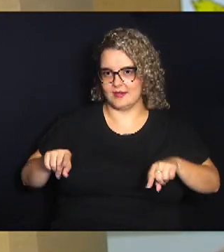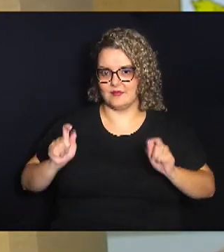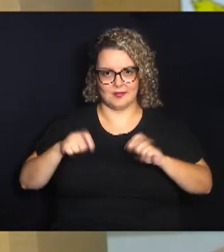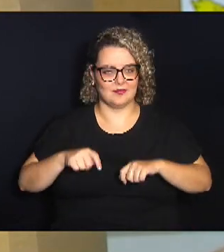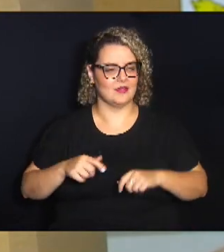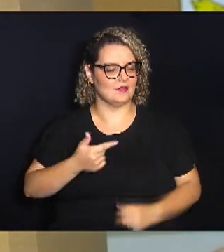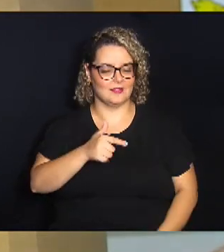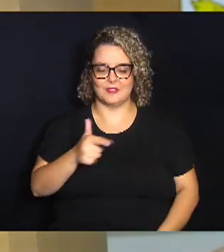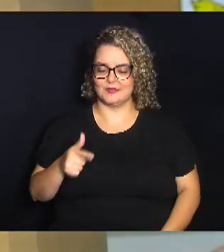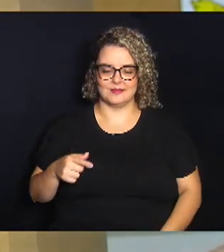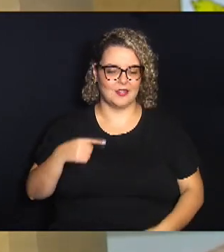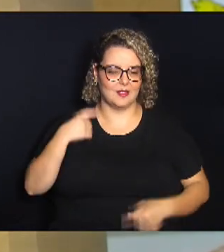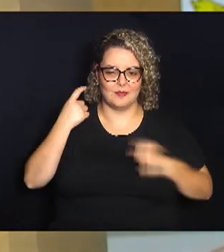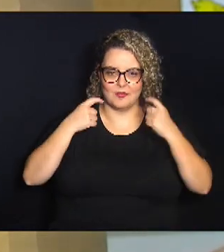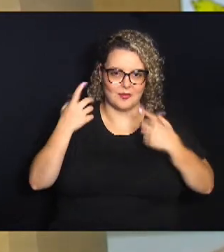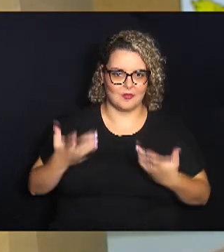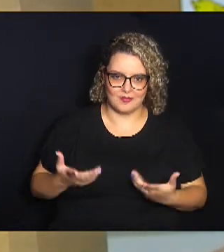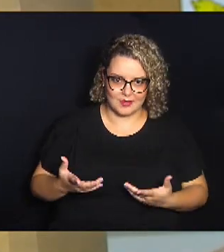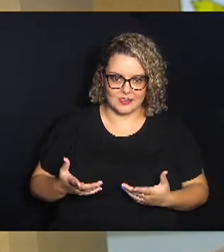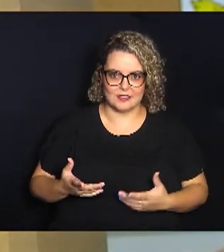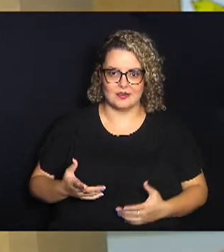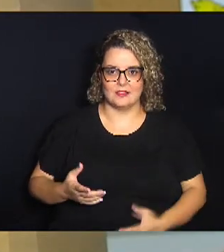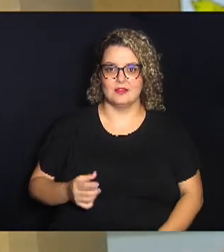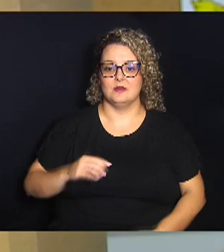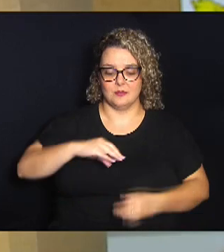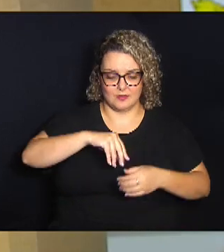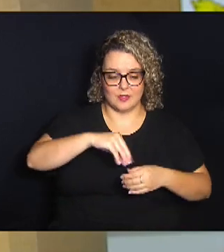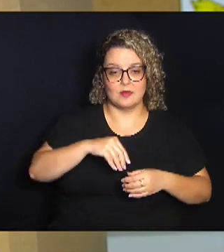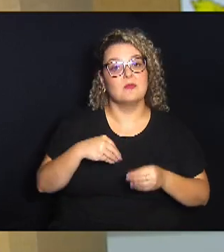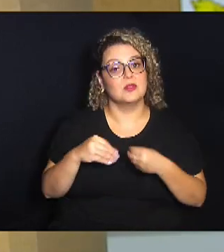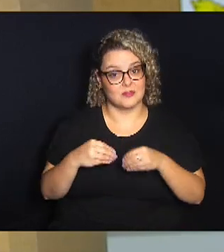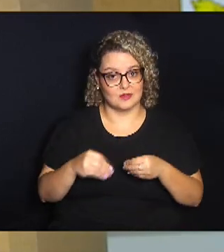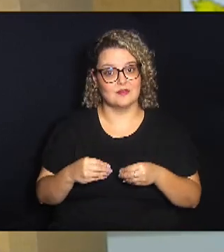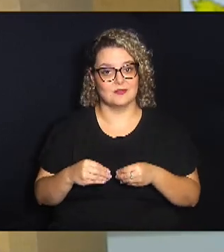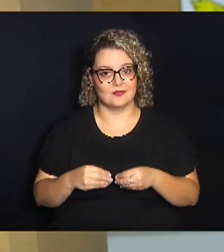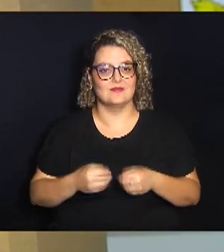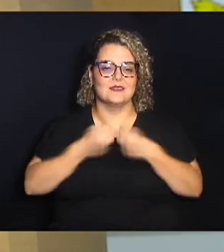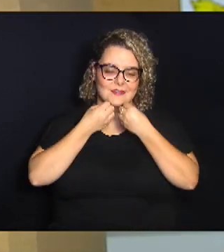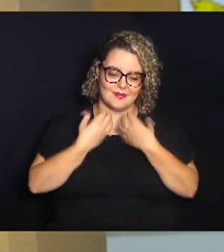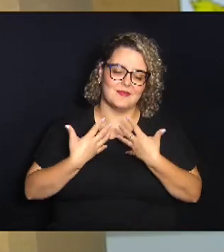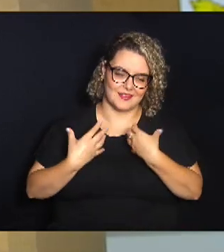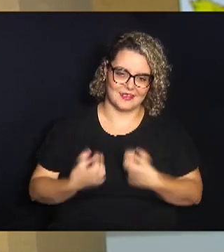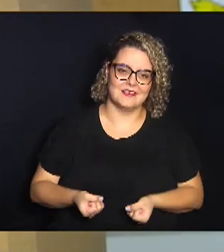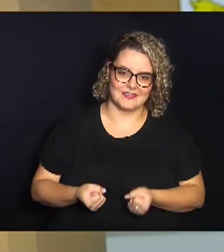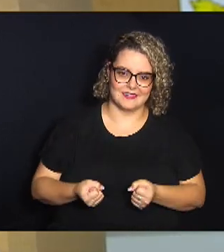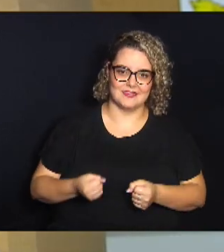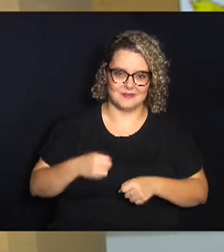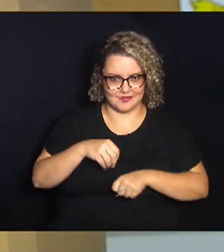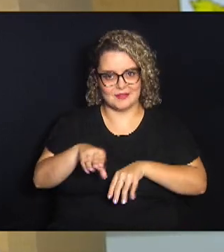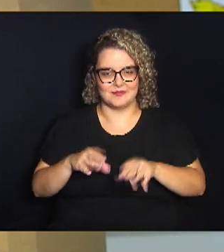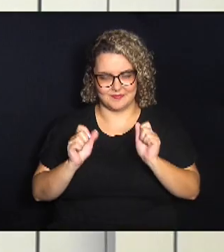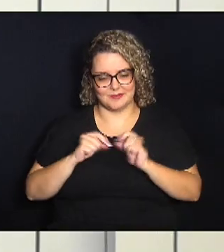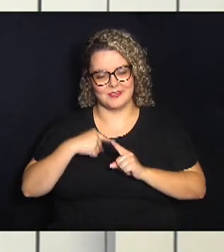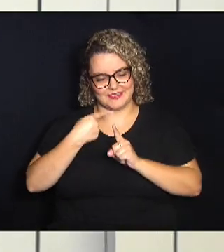preocupe com qual que você está trazendo. Se é uma tampinha de plástico, vai ser bem aceito e vai ter um destino muito positivo.